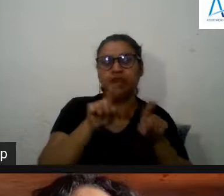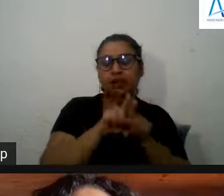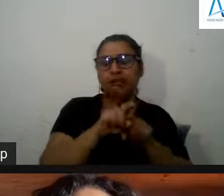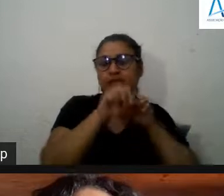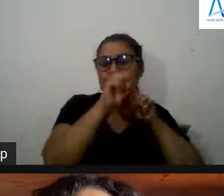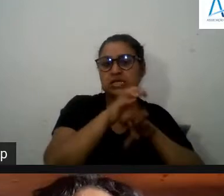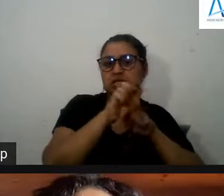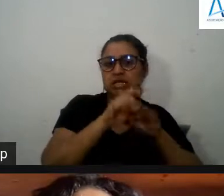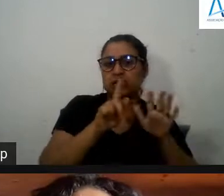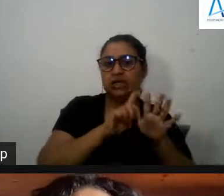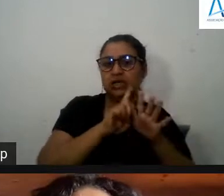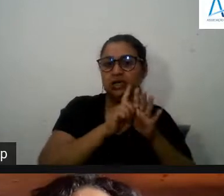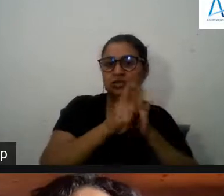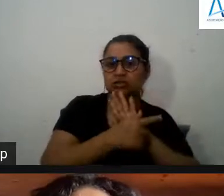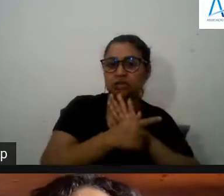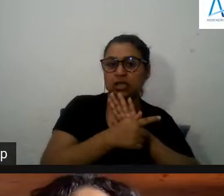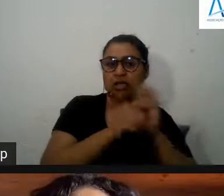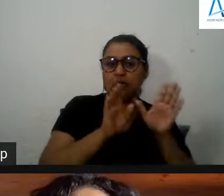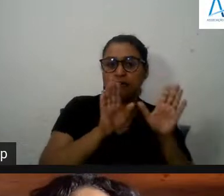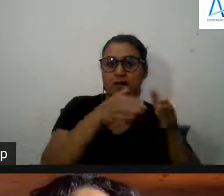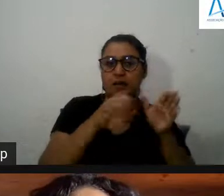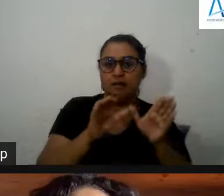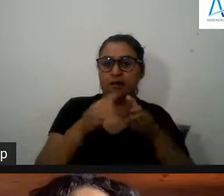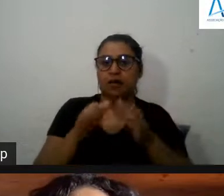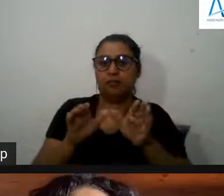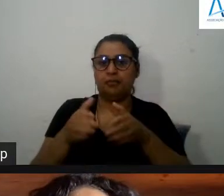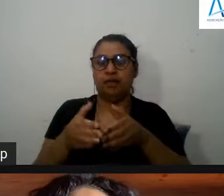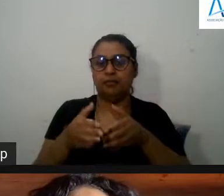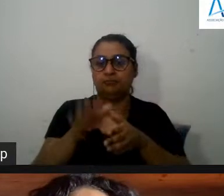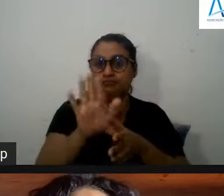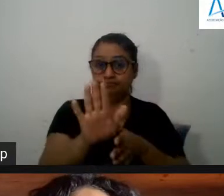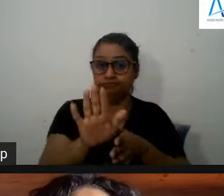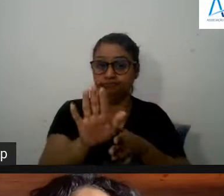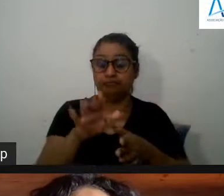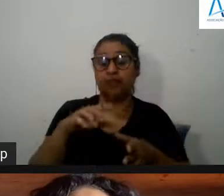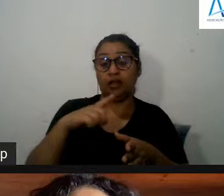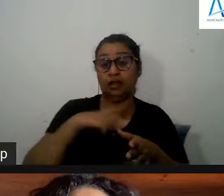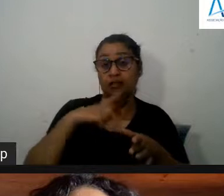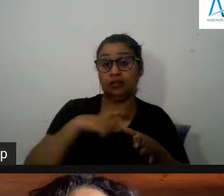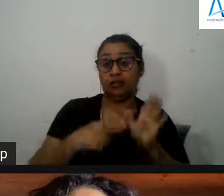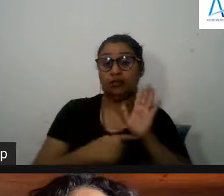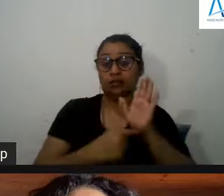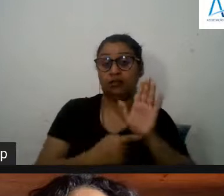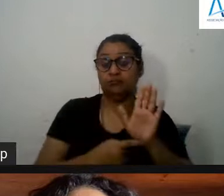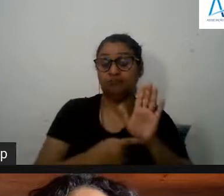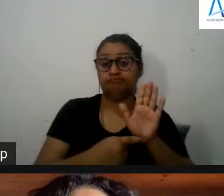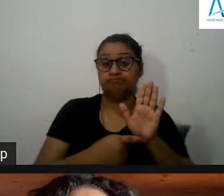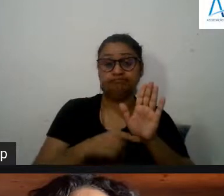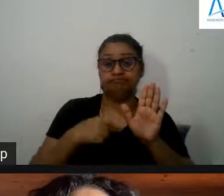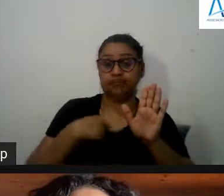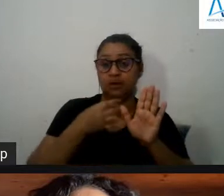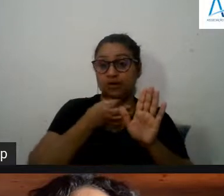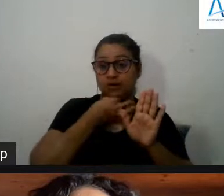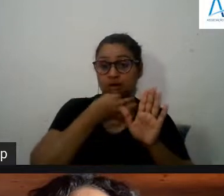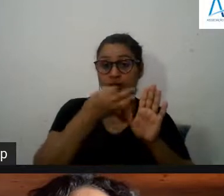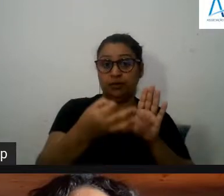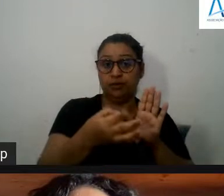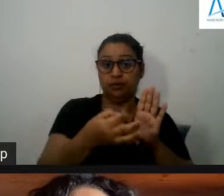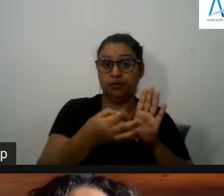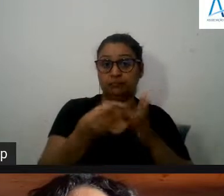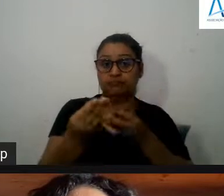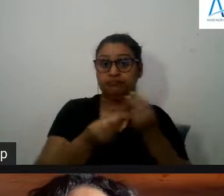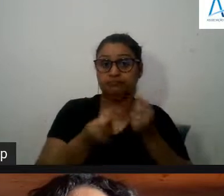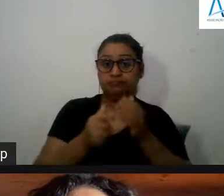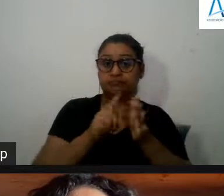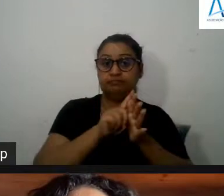didatizar géneros mas aqui há um passo que não é conveniente dar que é tornar o género como se fosse